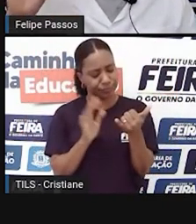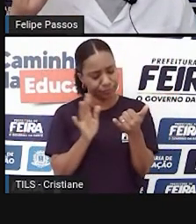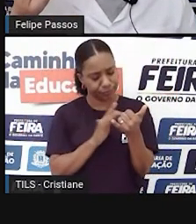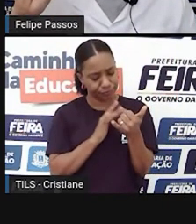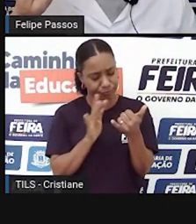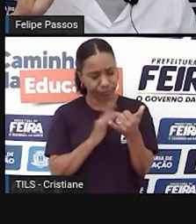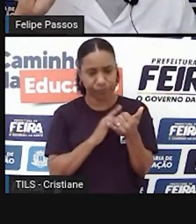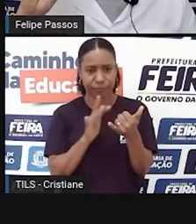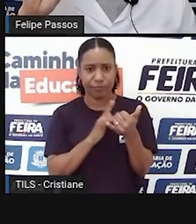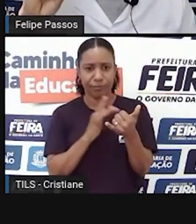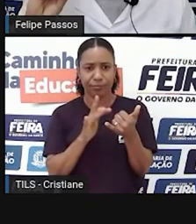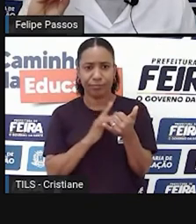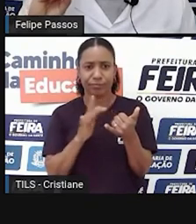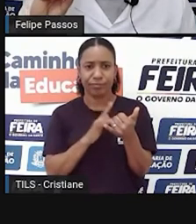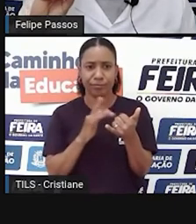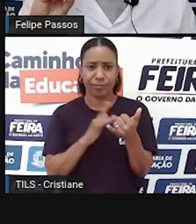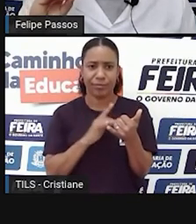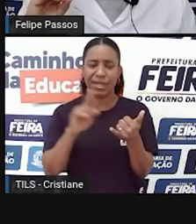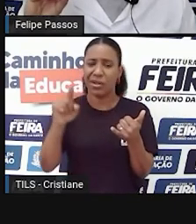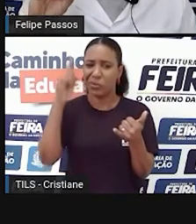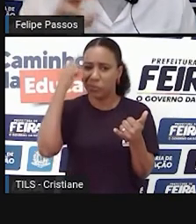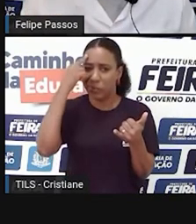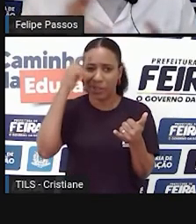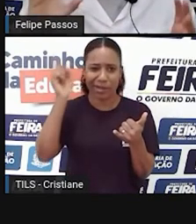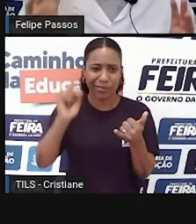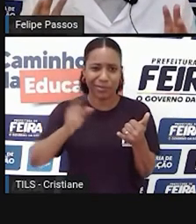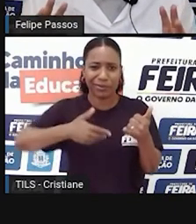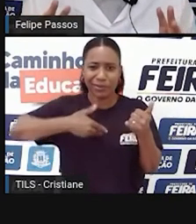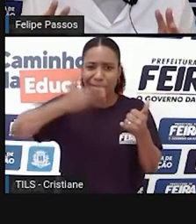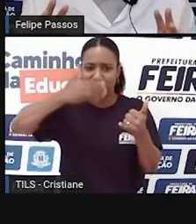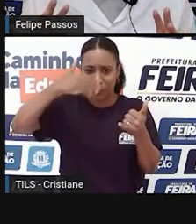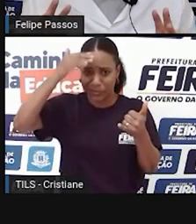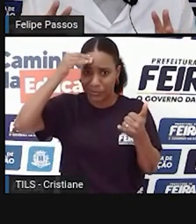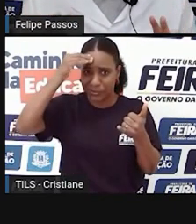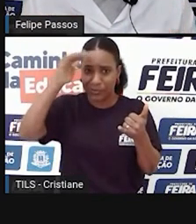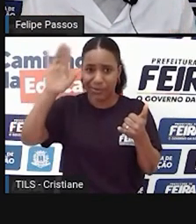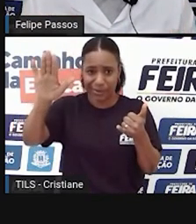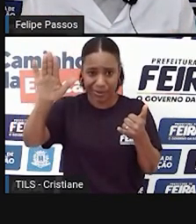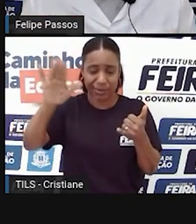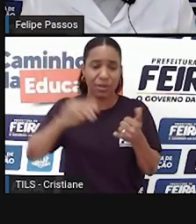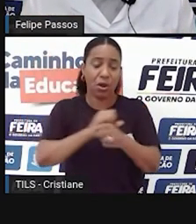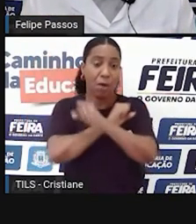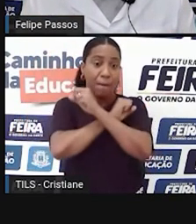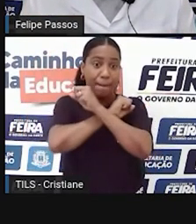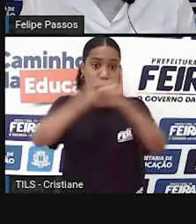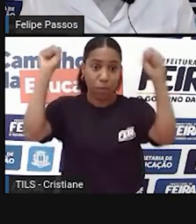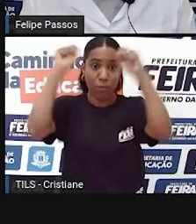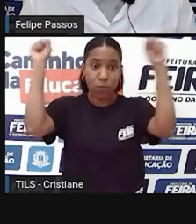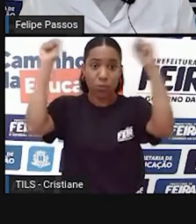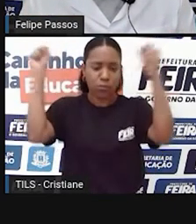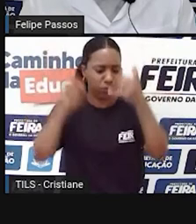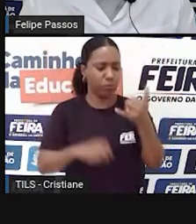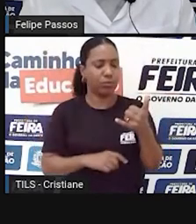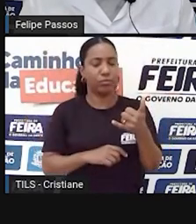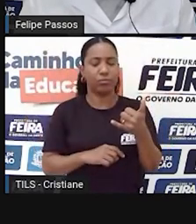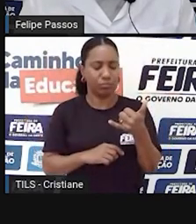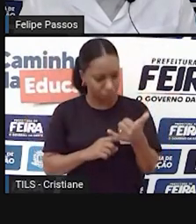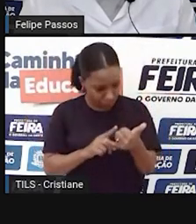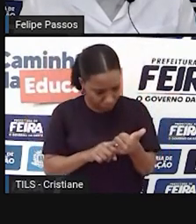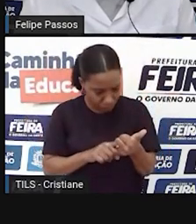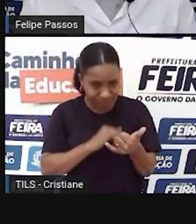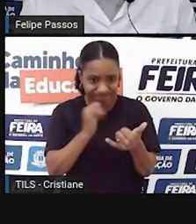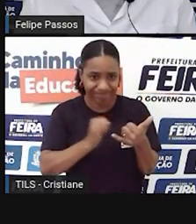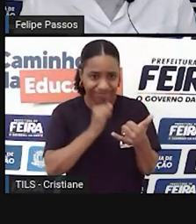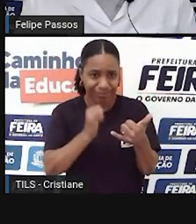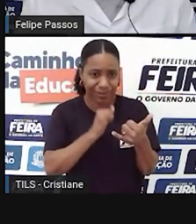não lembro qual foi o país, acho que, se eu não me engano, foi Síria. Acabou de acontecer uma explosão no Oriente Médio. Aí eu vi isso primeiro na internet, aí eu falei,